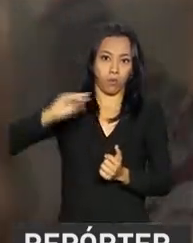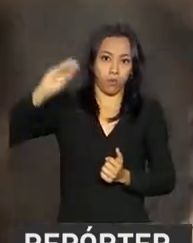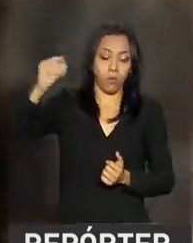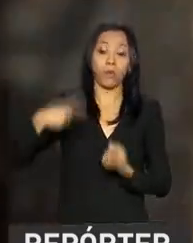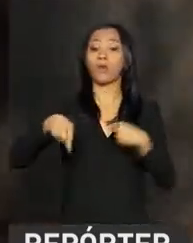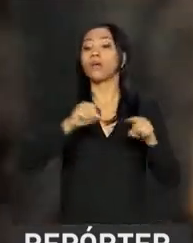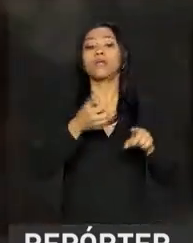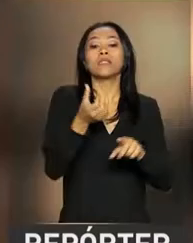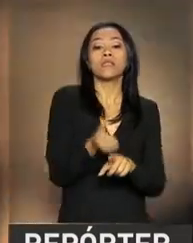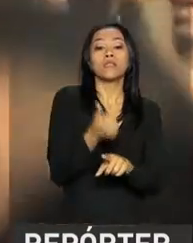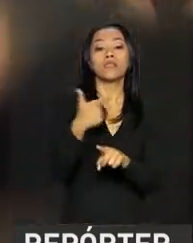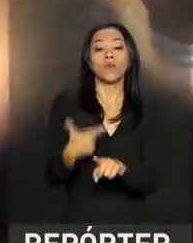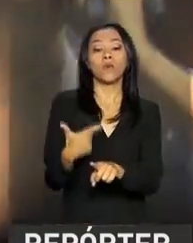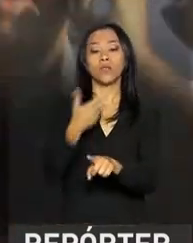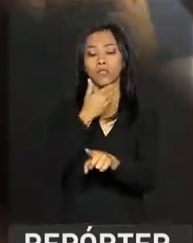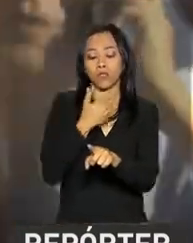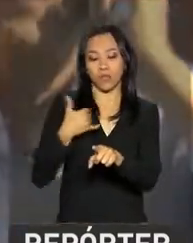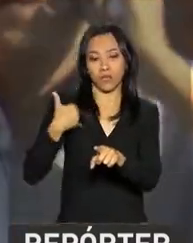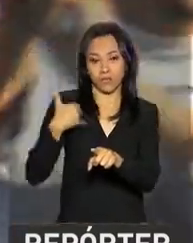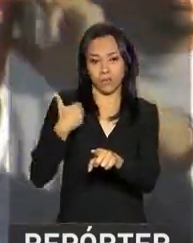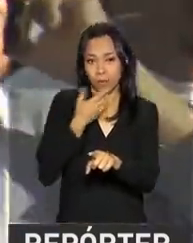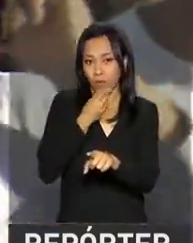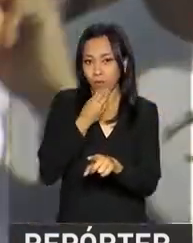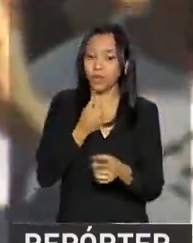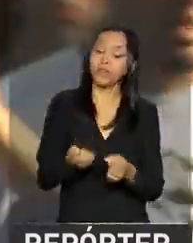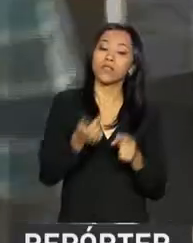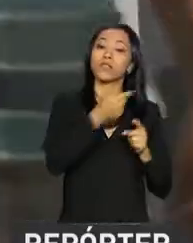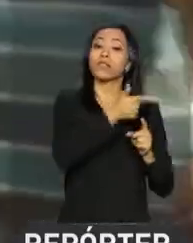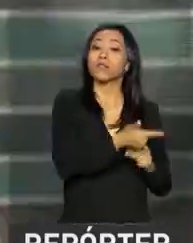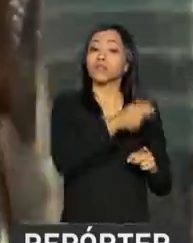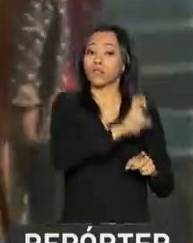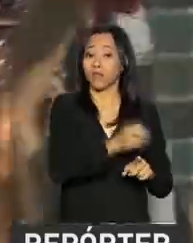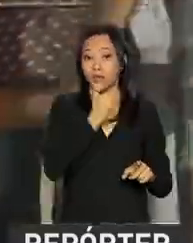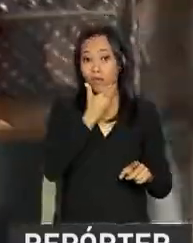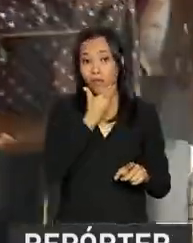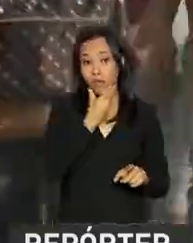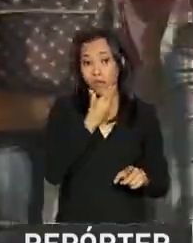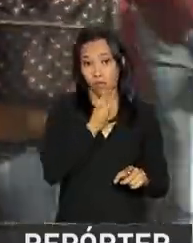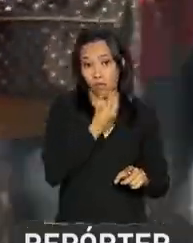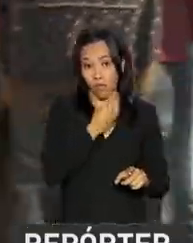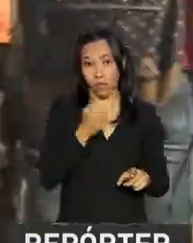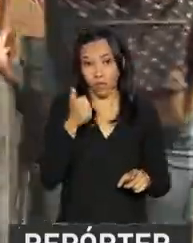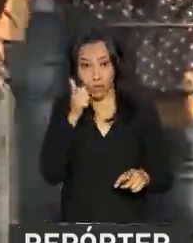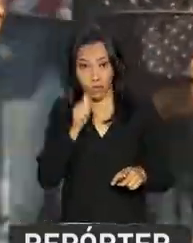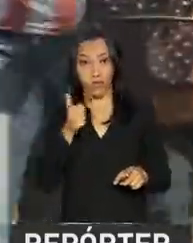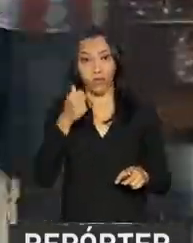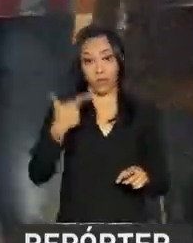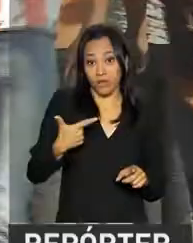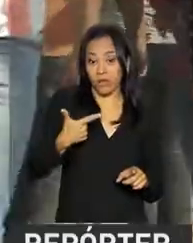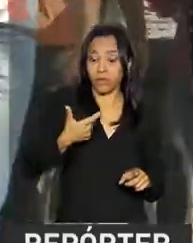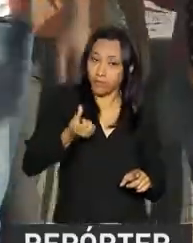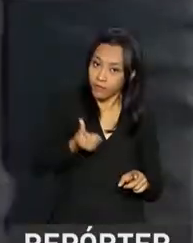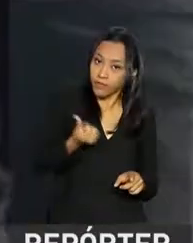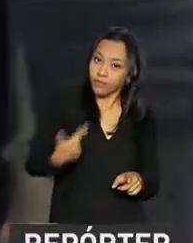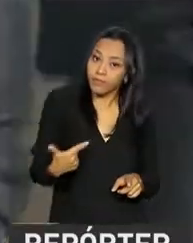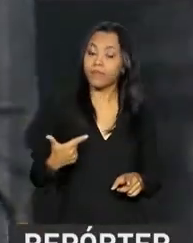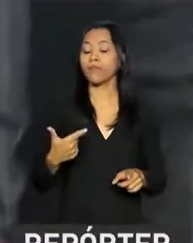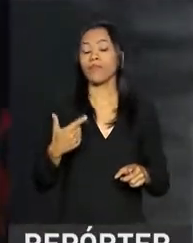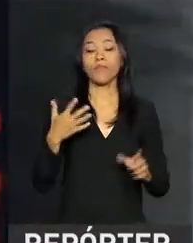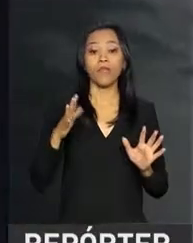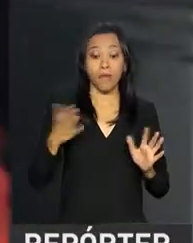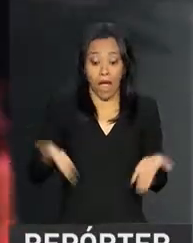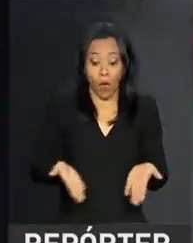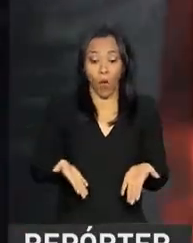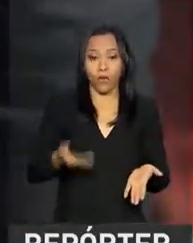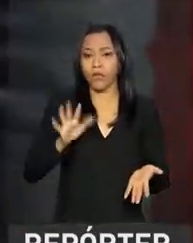anos para mulheres e 65 anos para homens. Mas não é para agora. A mudança é gradativa e só entra